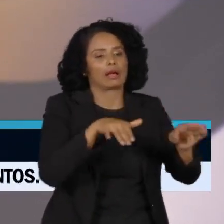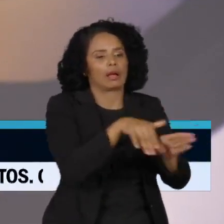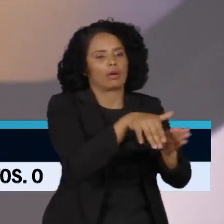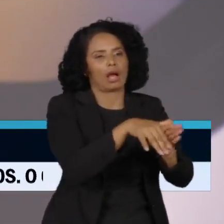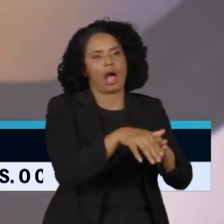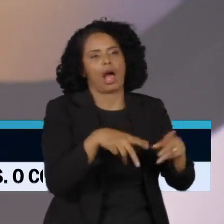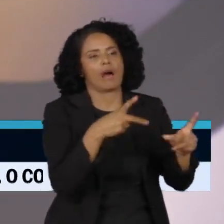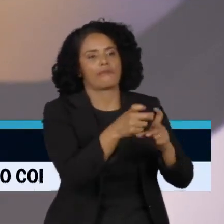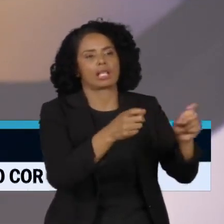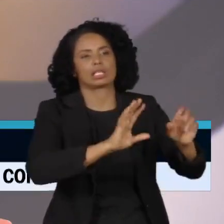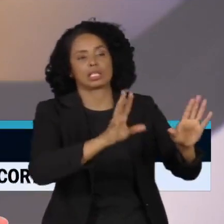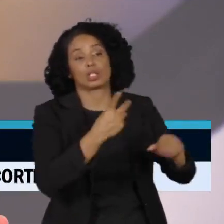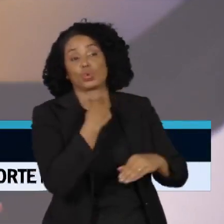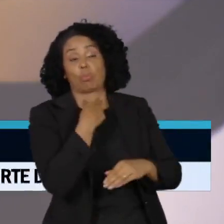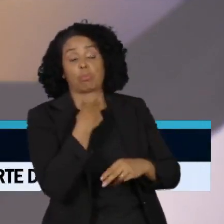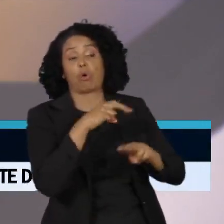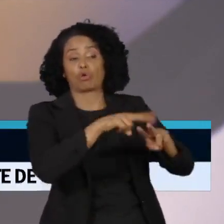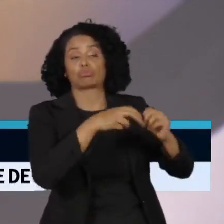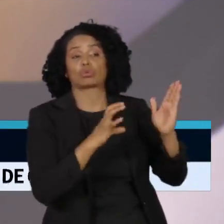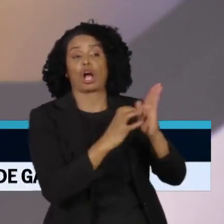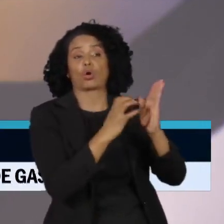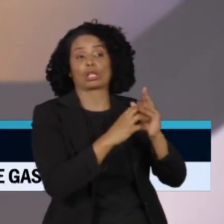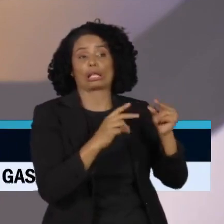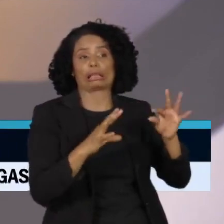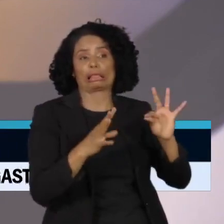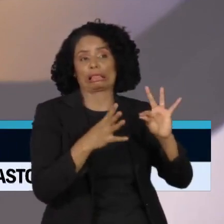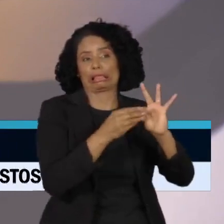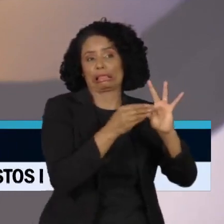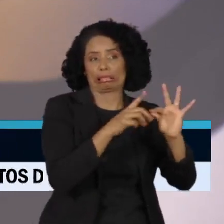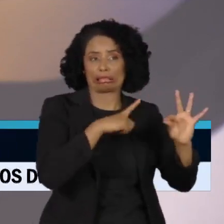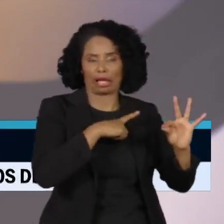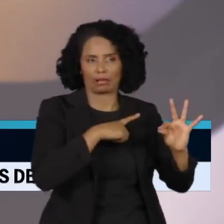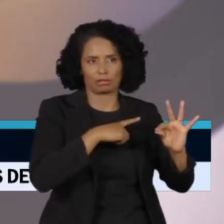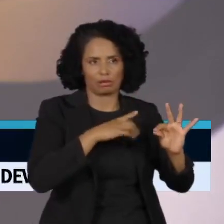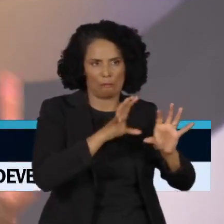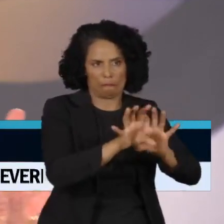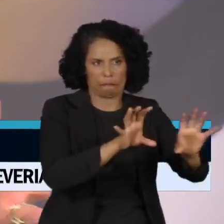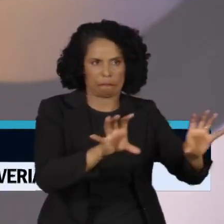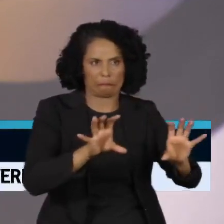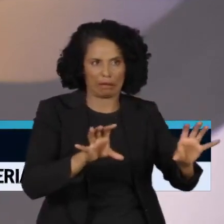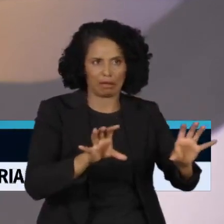causa AIDS. Que não causa, gente? Por favor. Então, é uma coisa política. política.